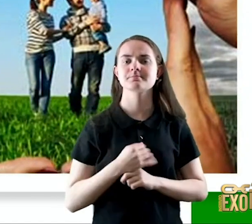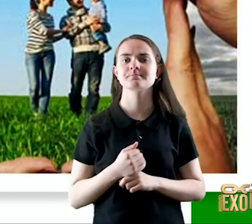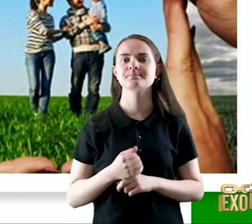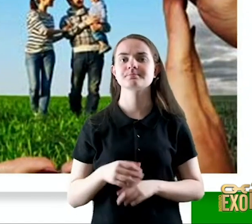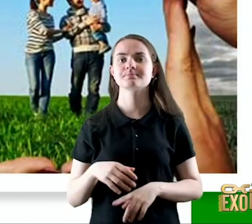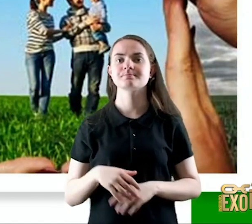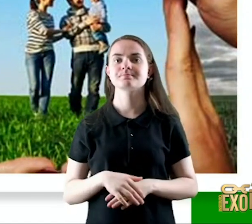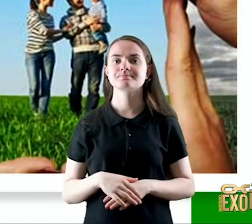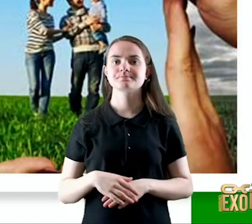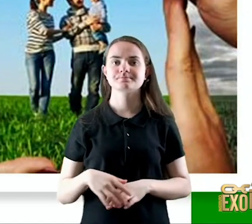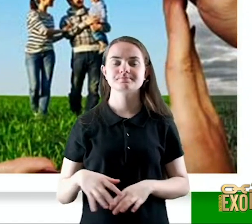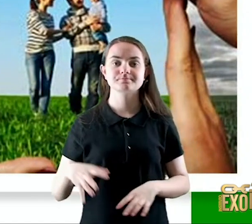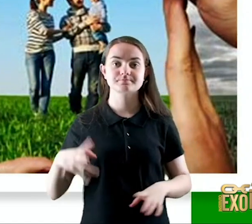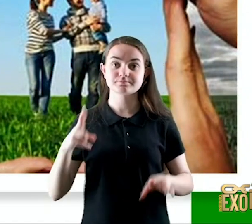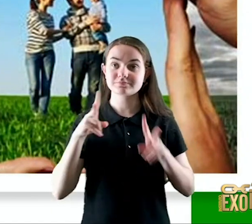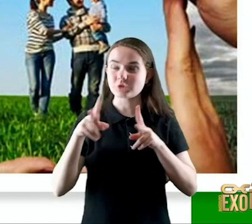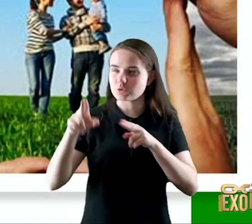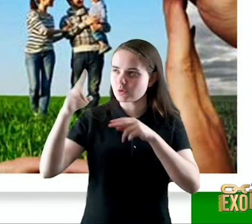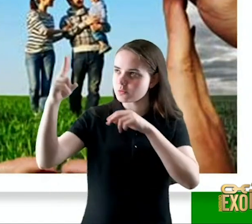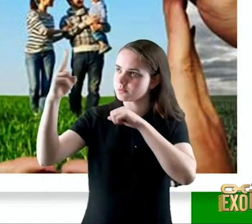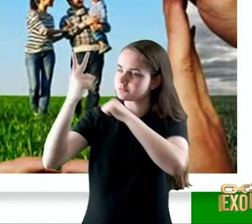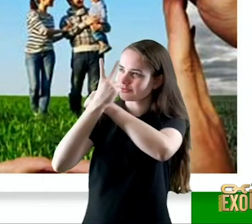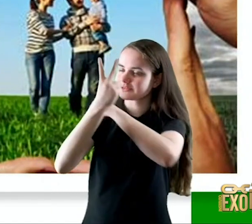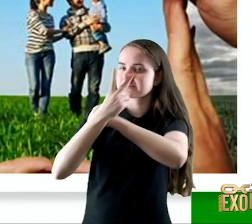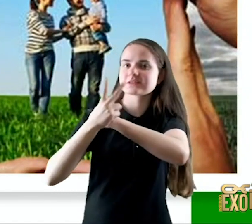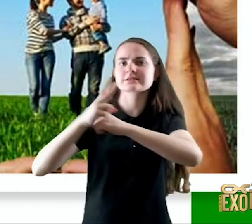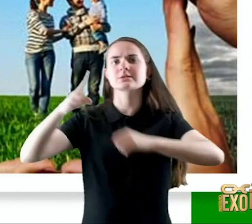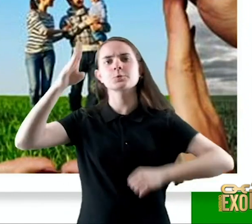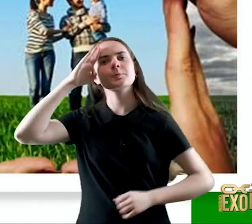proteção militar para ataques de todo e qualquer inimigo